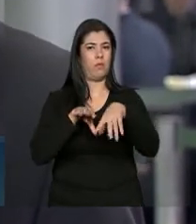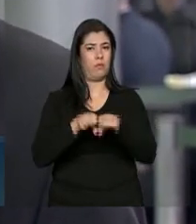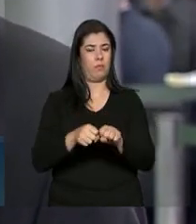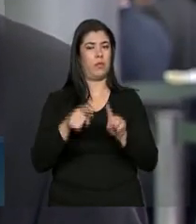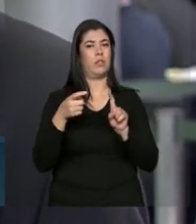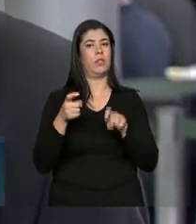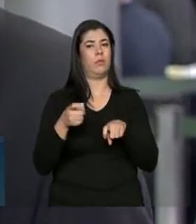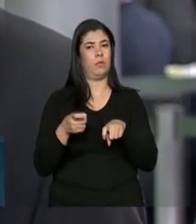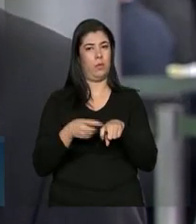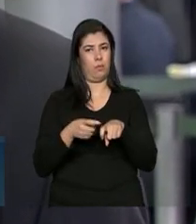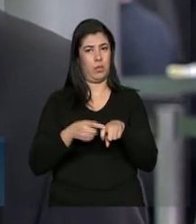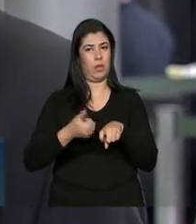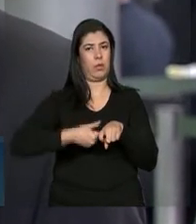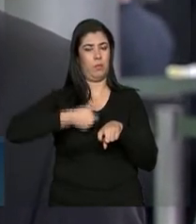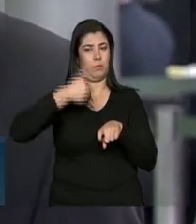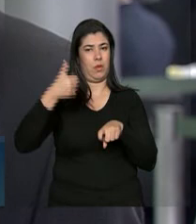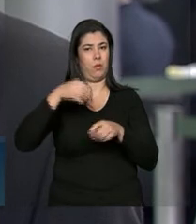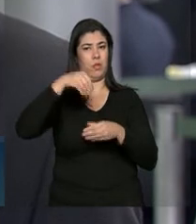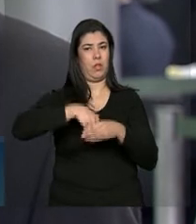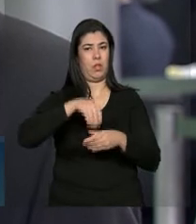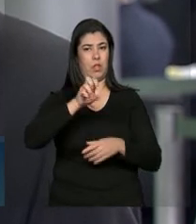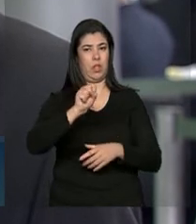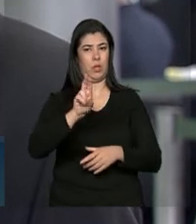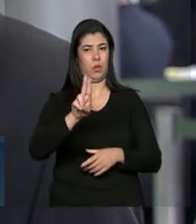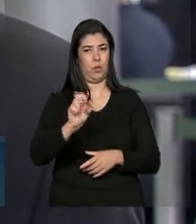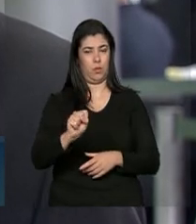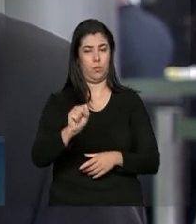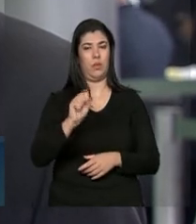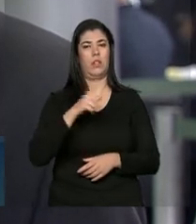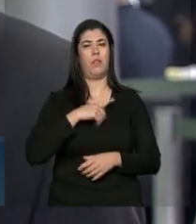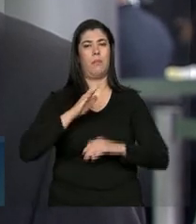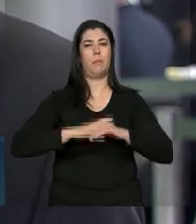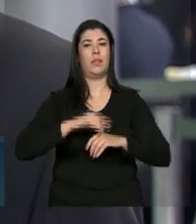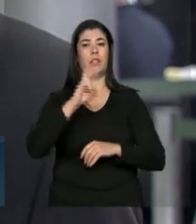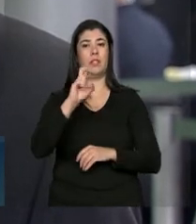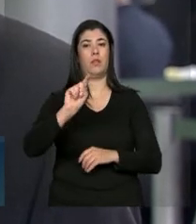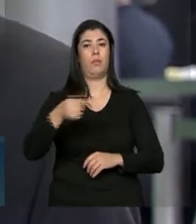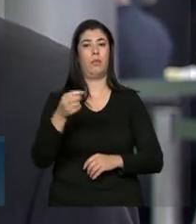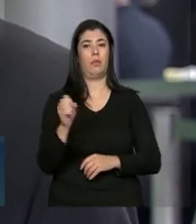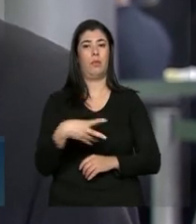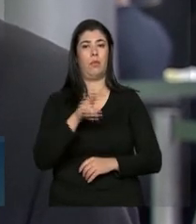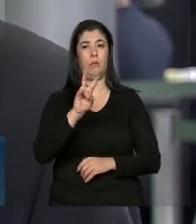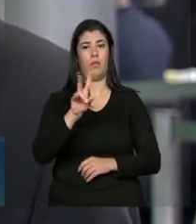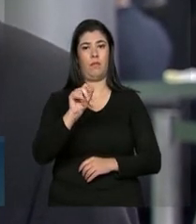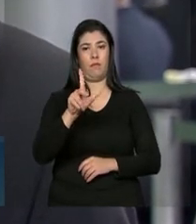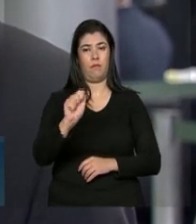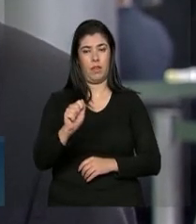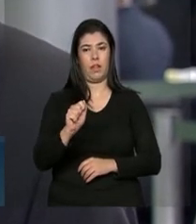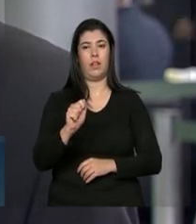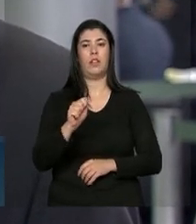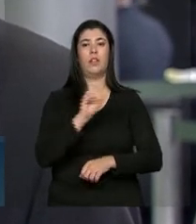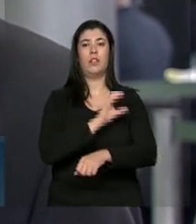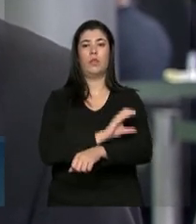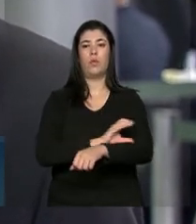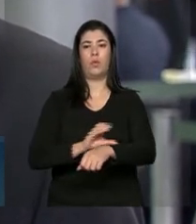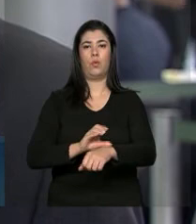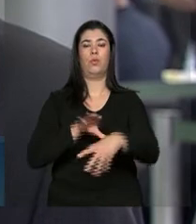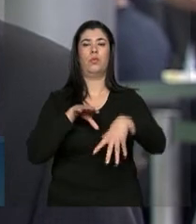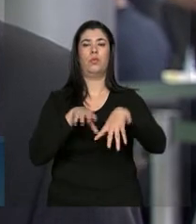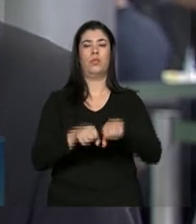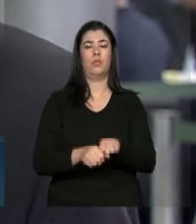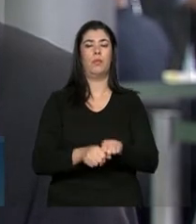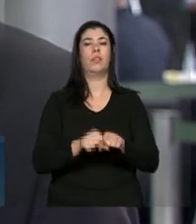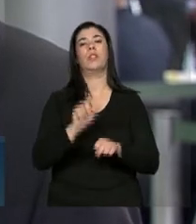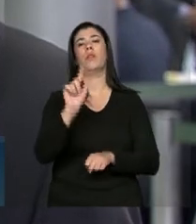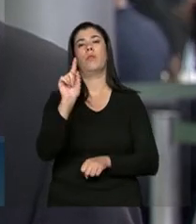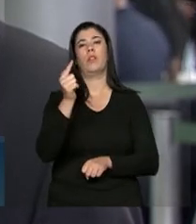formação médica para o Sistema Único de Saúde, já são mais de 5 mil novas vagas de graduação que foram abertas no interior do